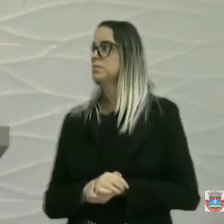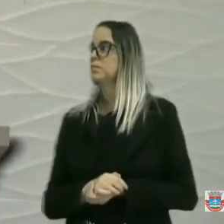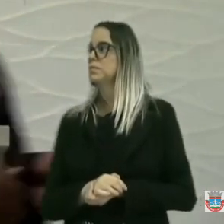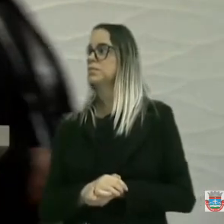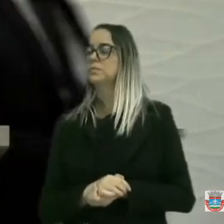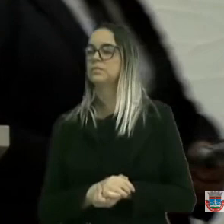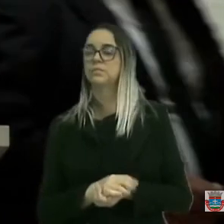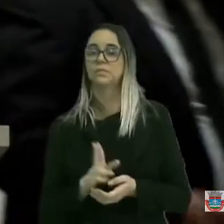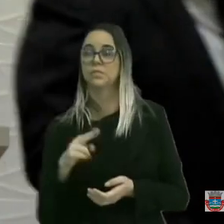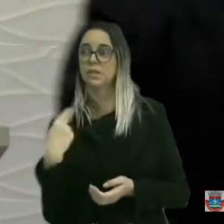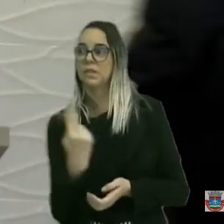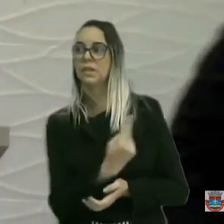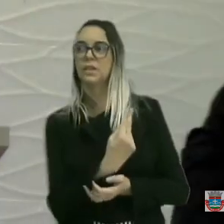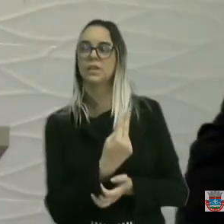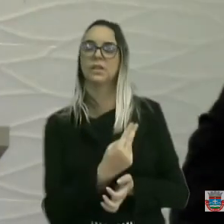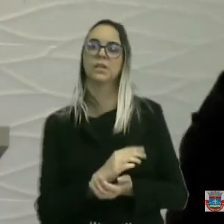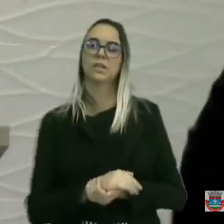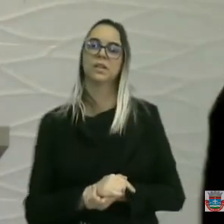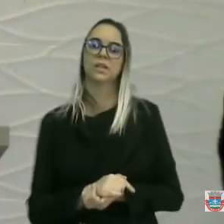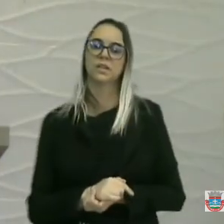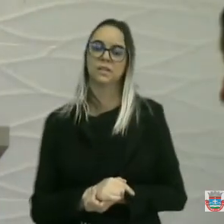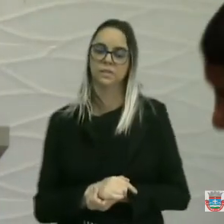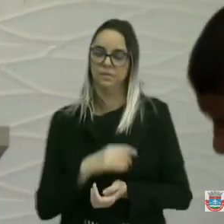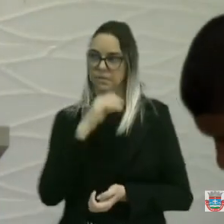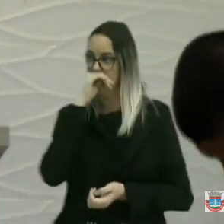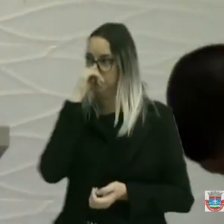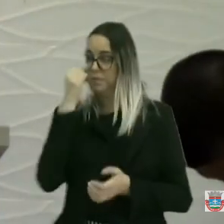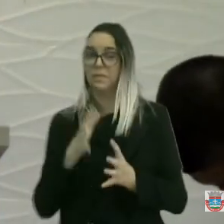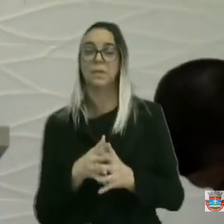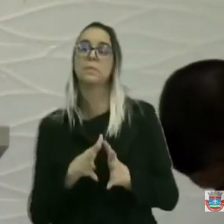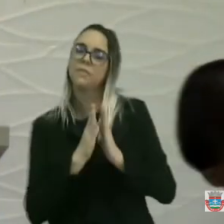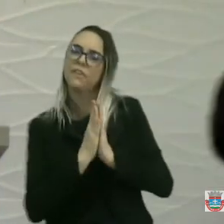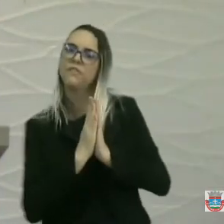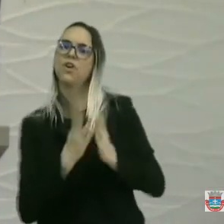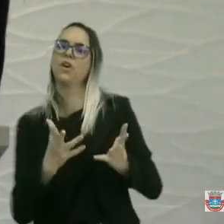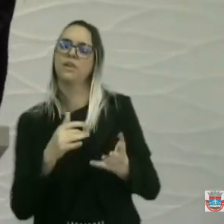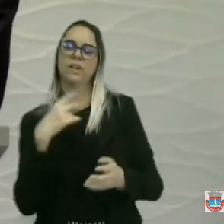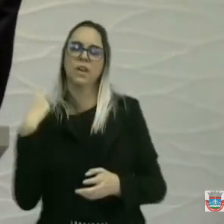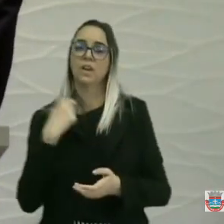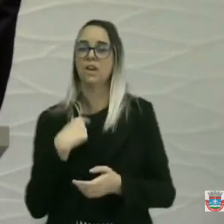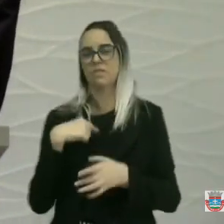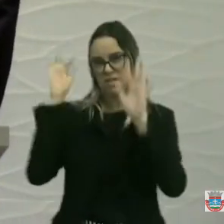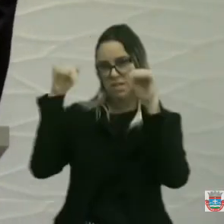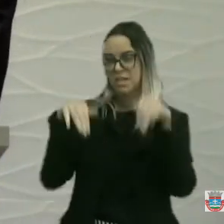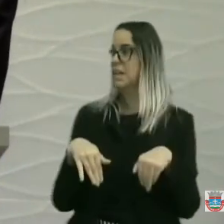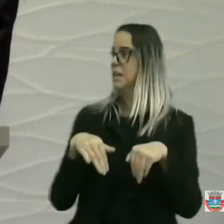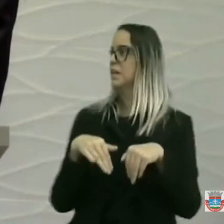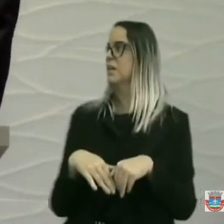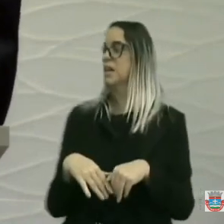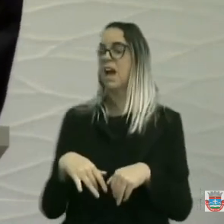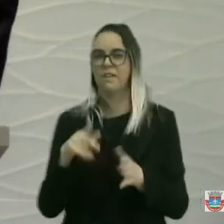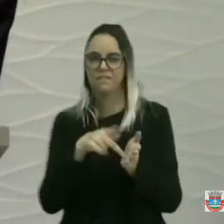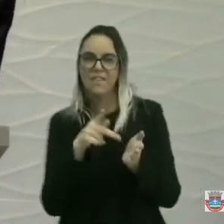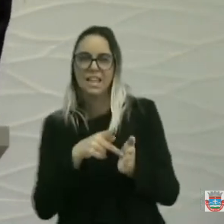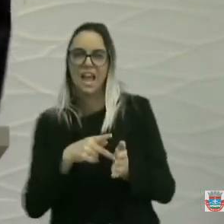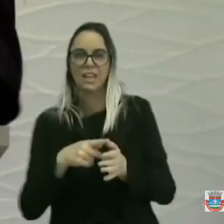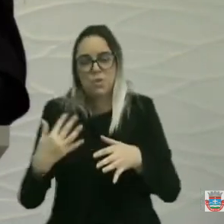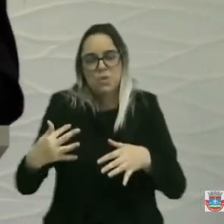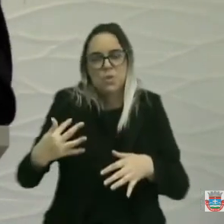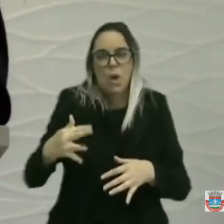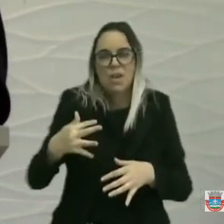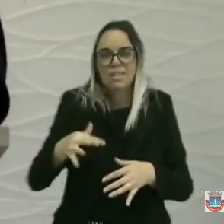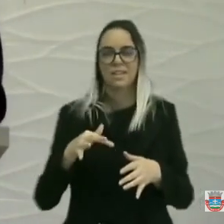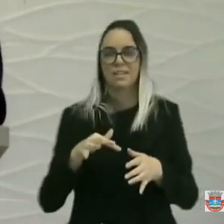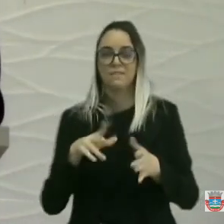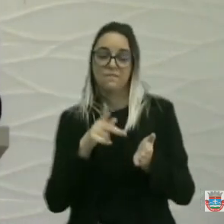Vereador, por favor, não tumultua uma associação. Vocês são adultos, criaturas. Eu vou encerrar, vereador, isso dói, né? A verdade dói, né? É que a verdade